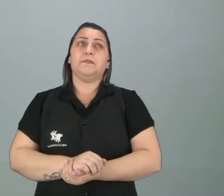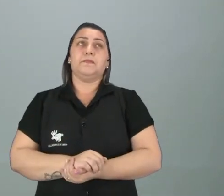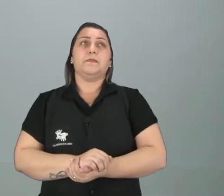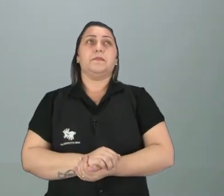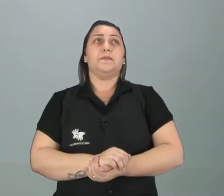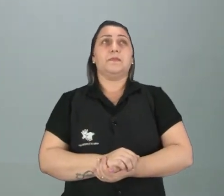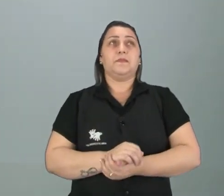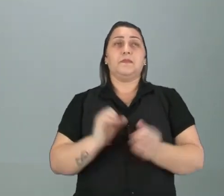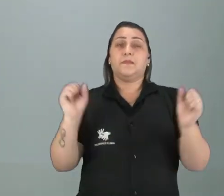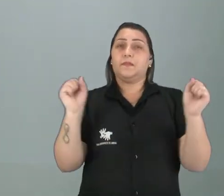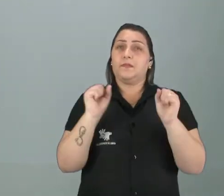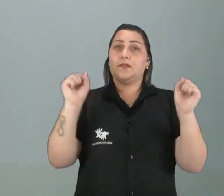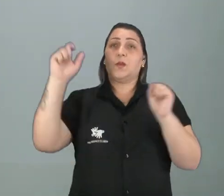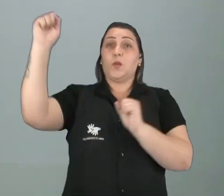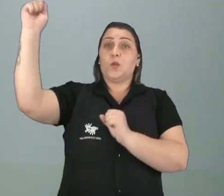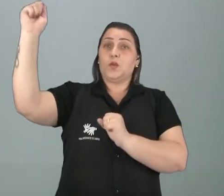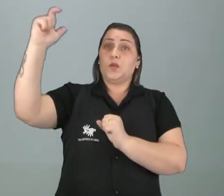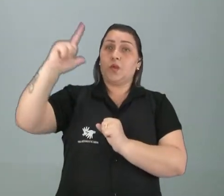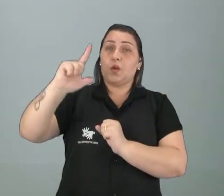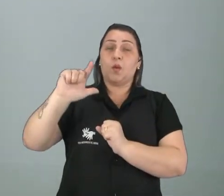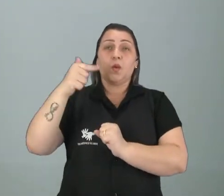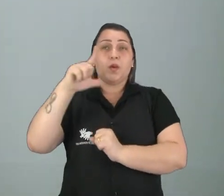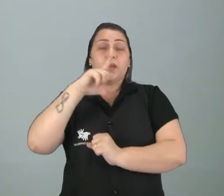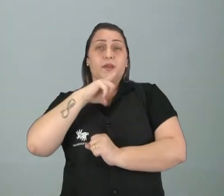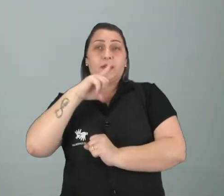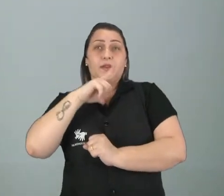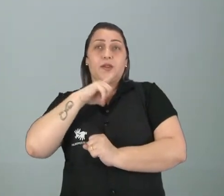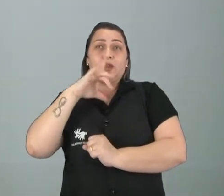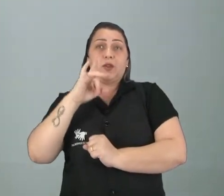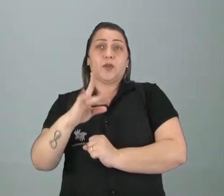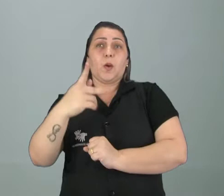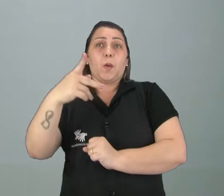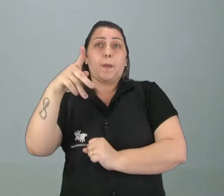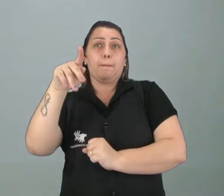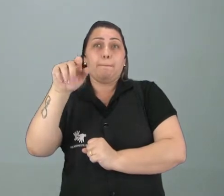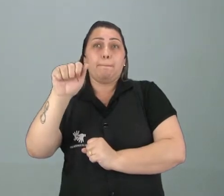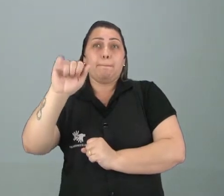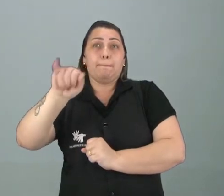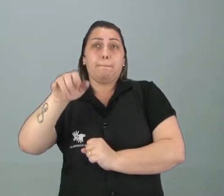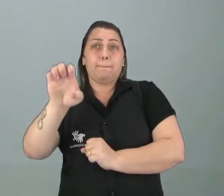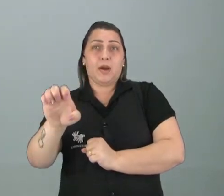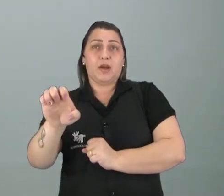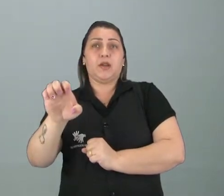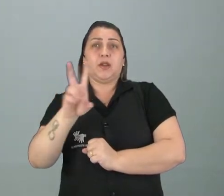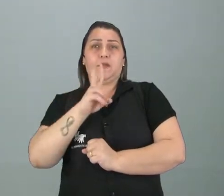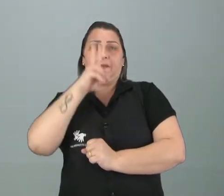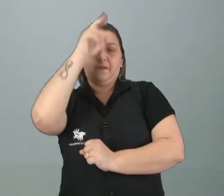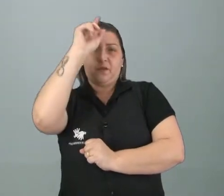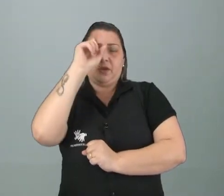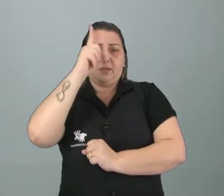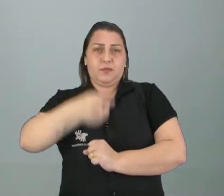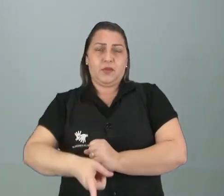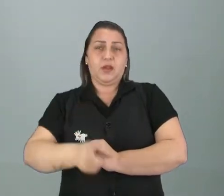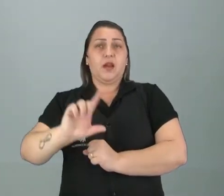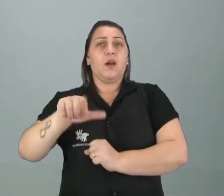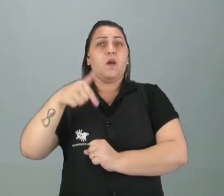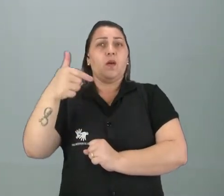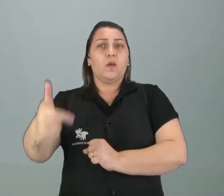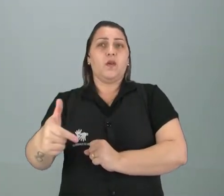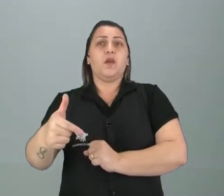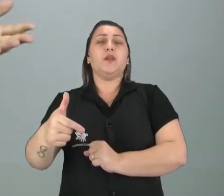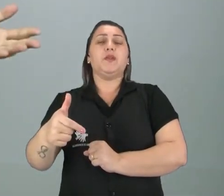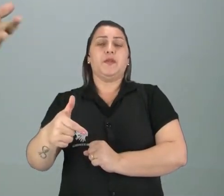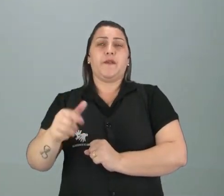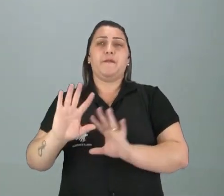Adoram, alguns adoram o sol, outros têm somente o pajé como aquele foco. Outros fazem